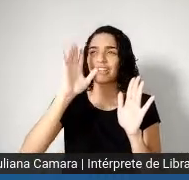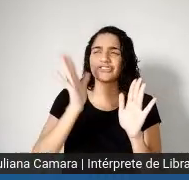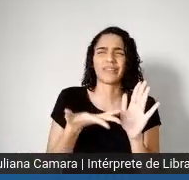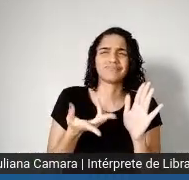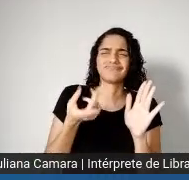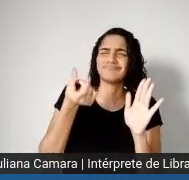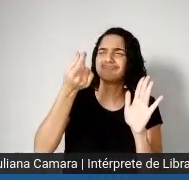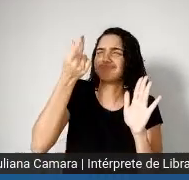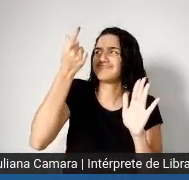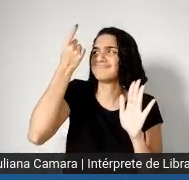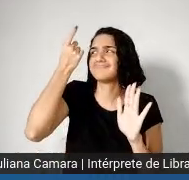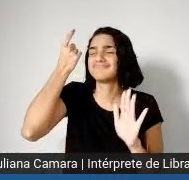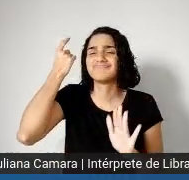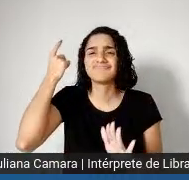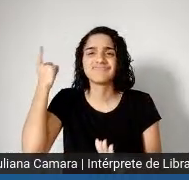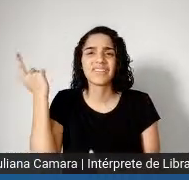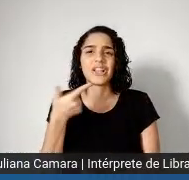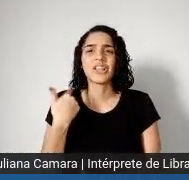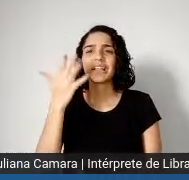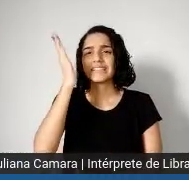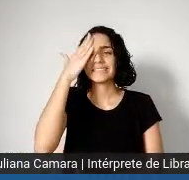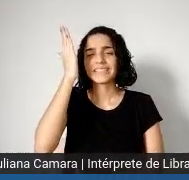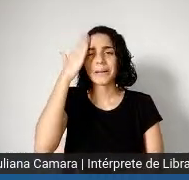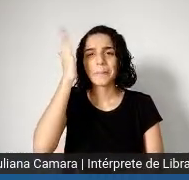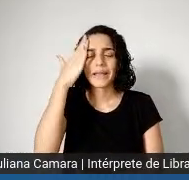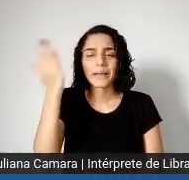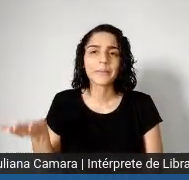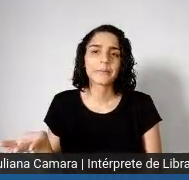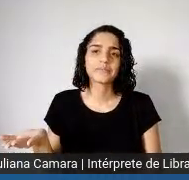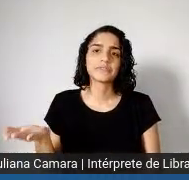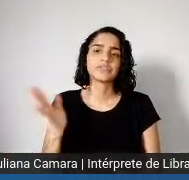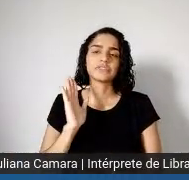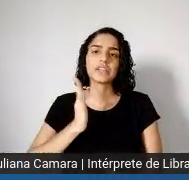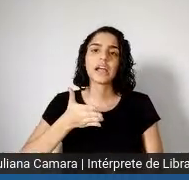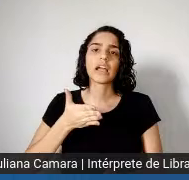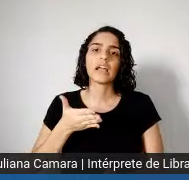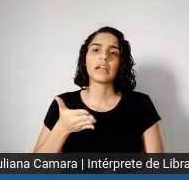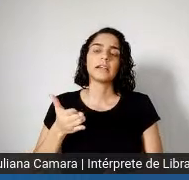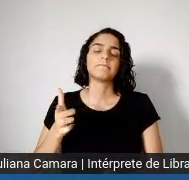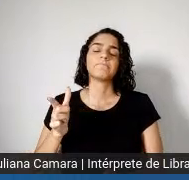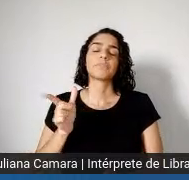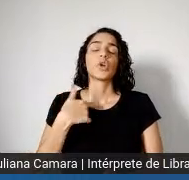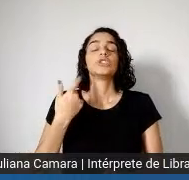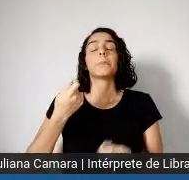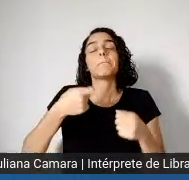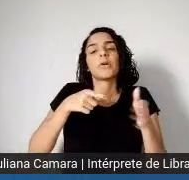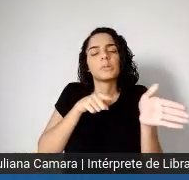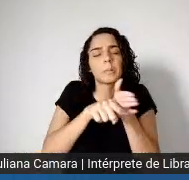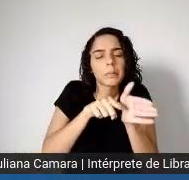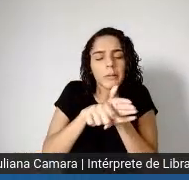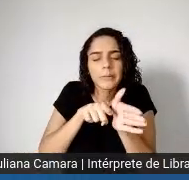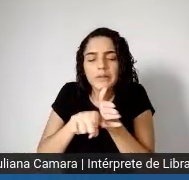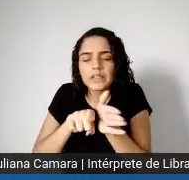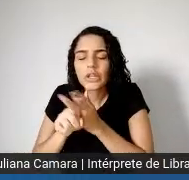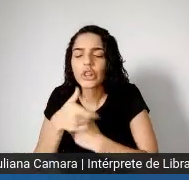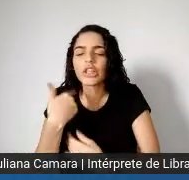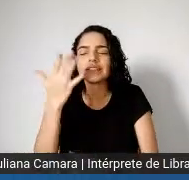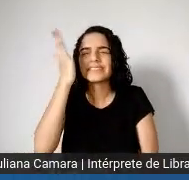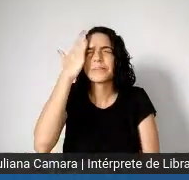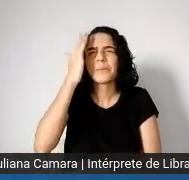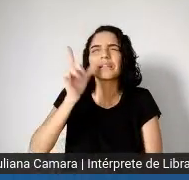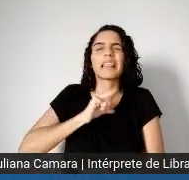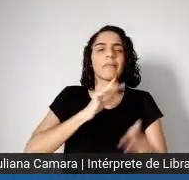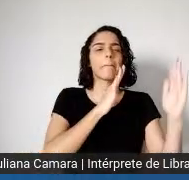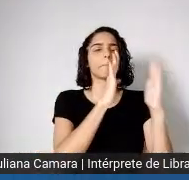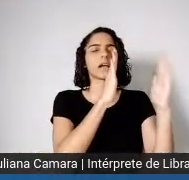você ver, né, ver que houve, né, de períodos em períodos, grandes pandemias que